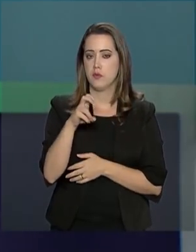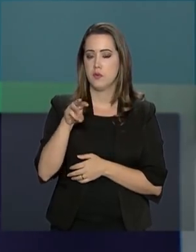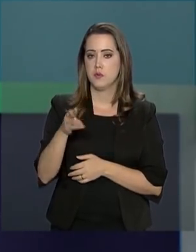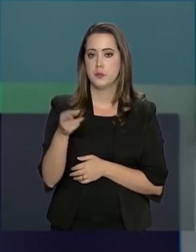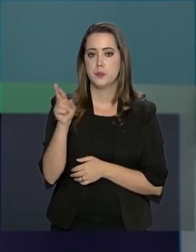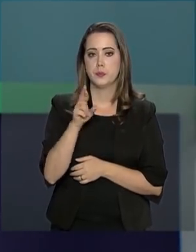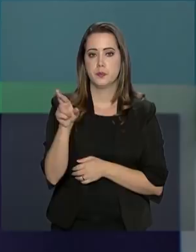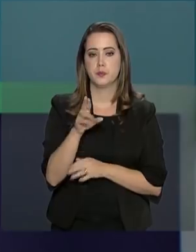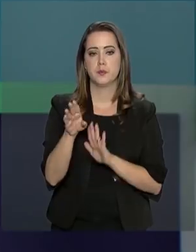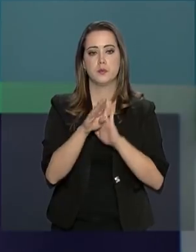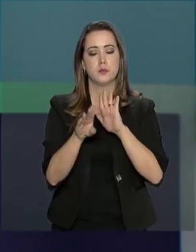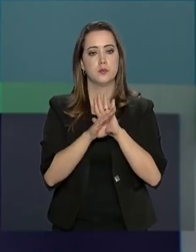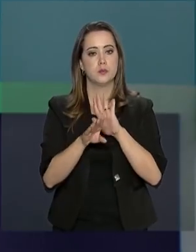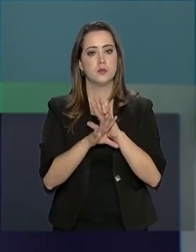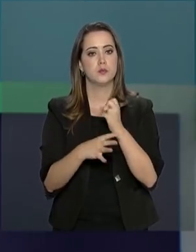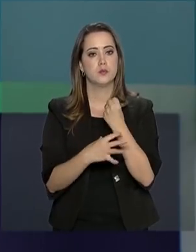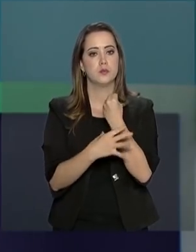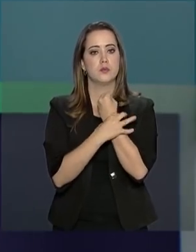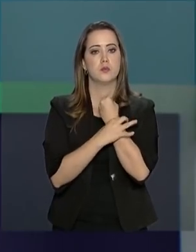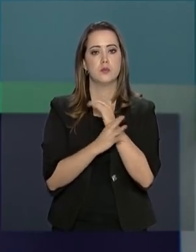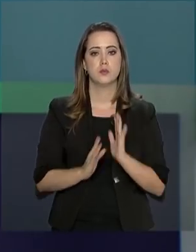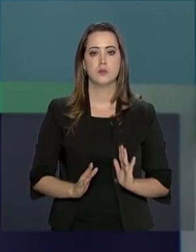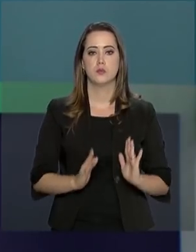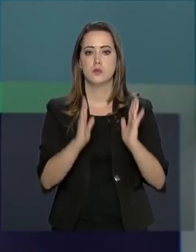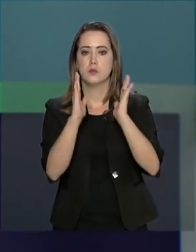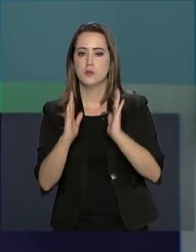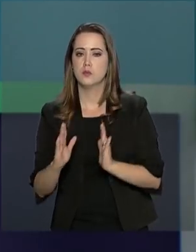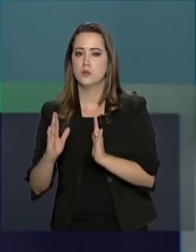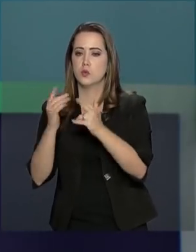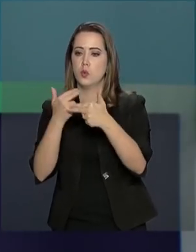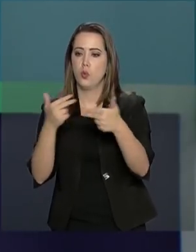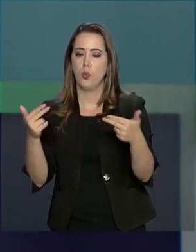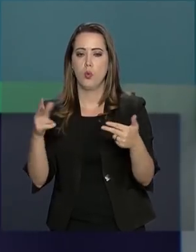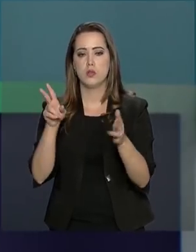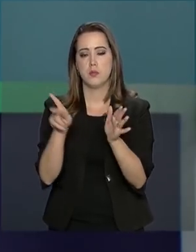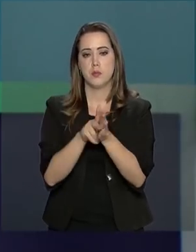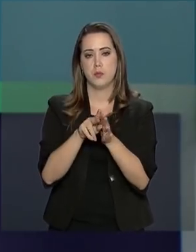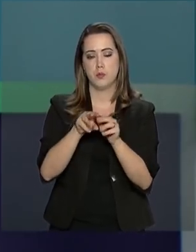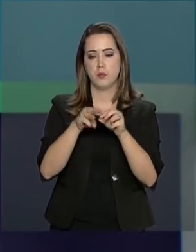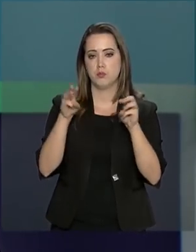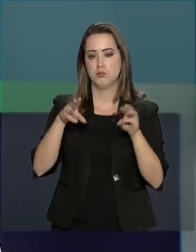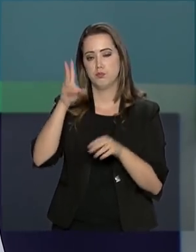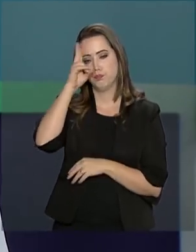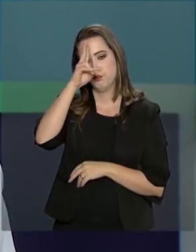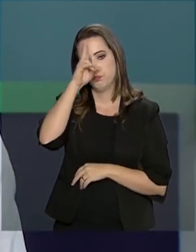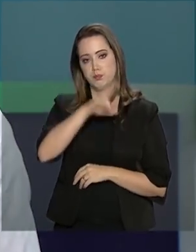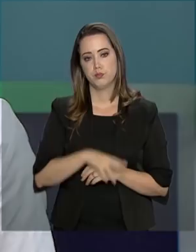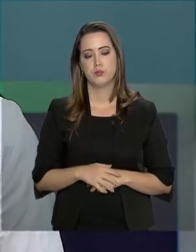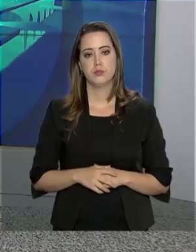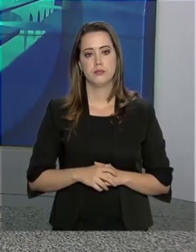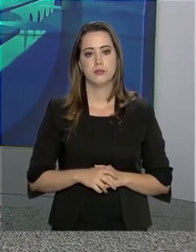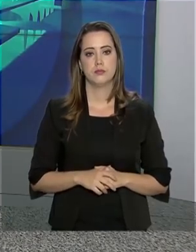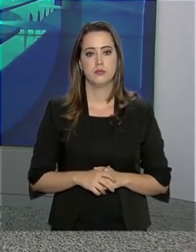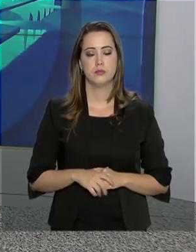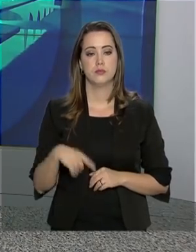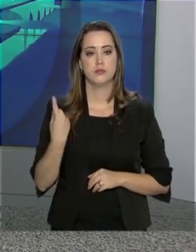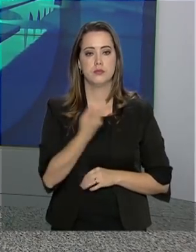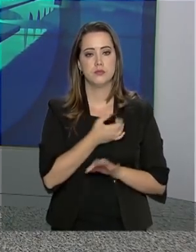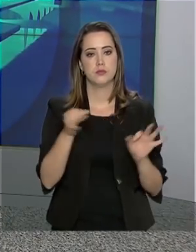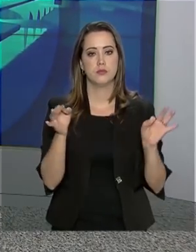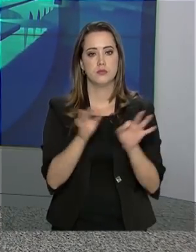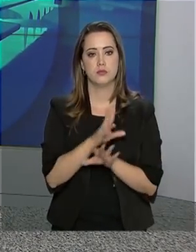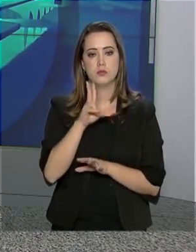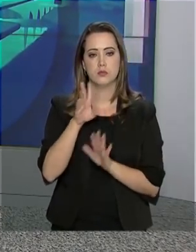milhões de reais a projetos de segurança em prédios que guardam acervos históricos. Nós